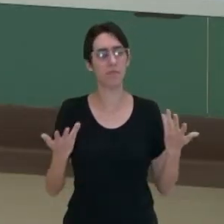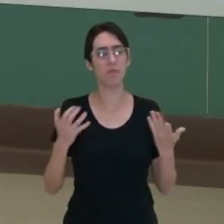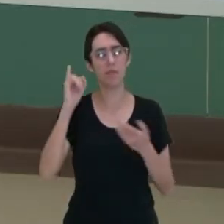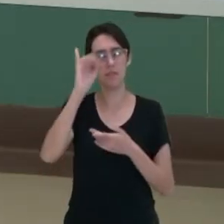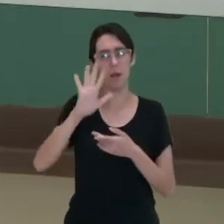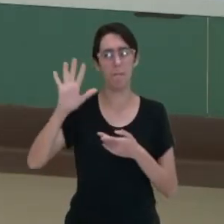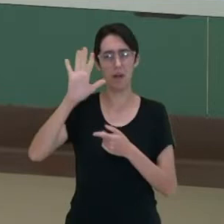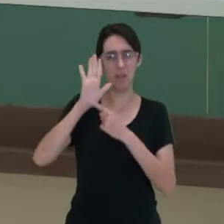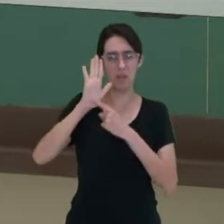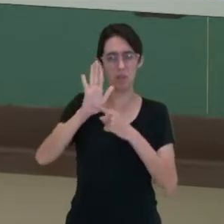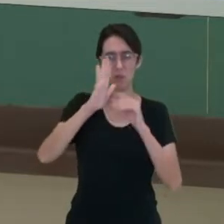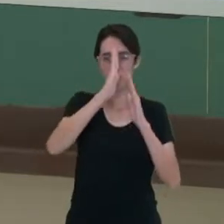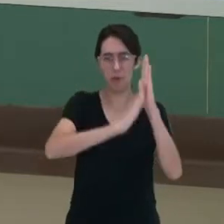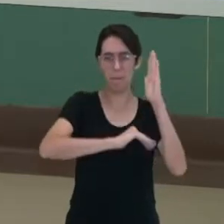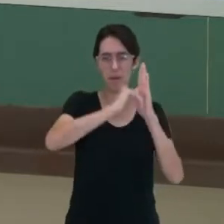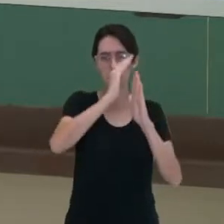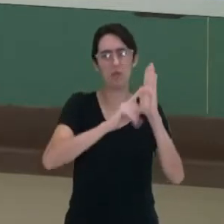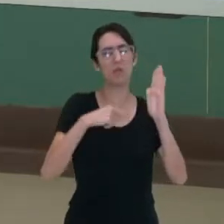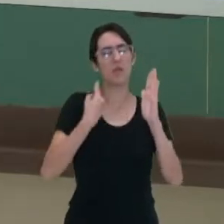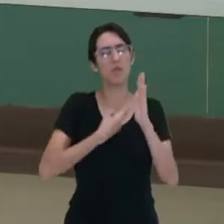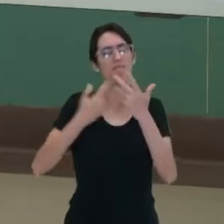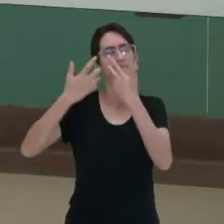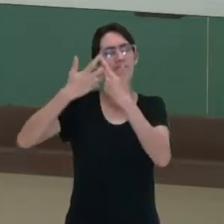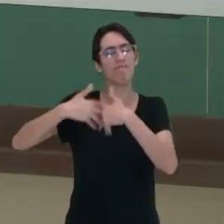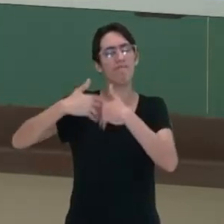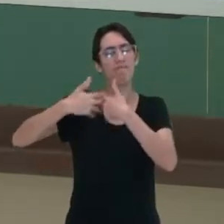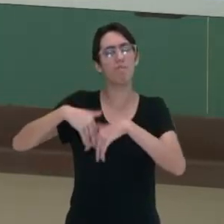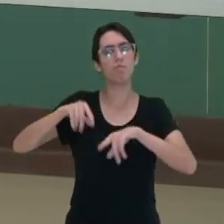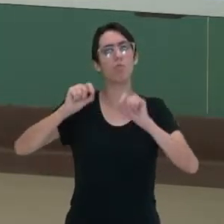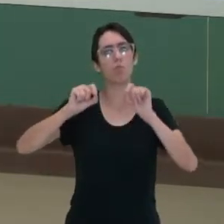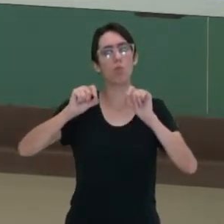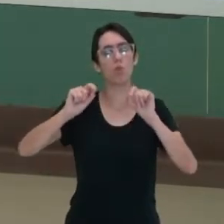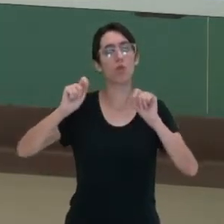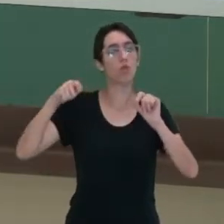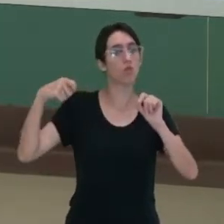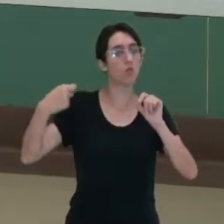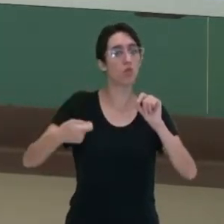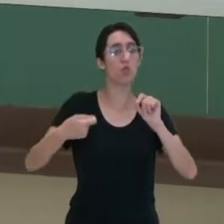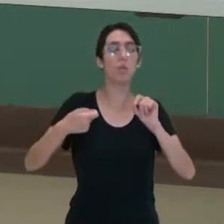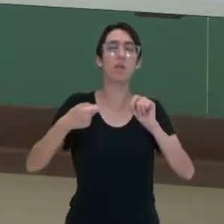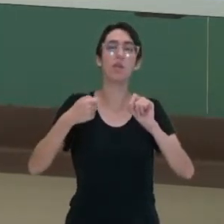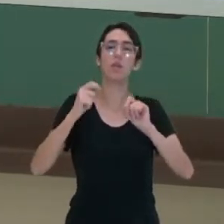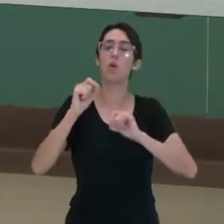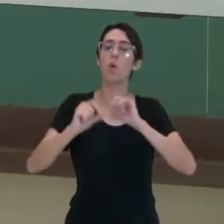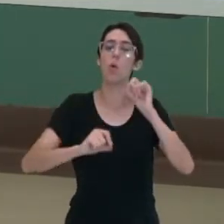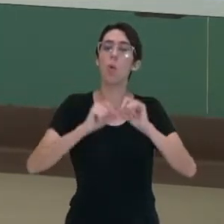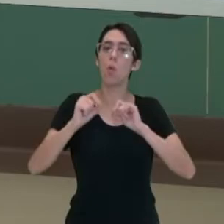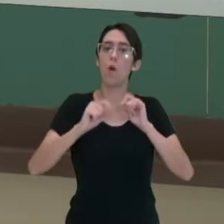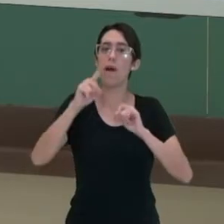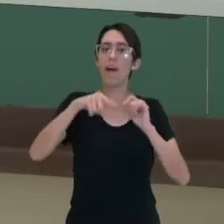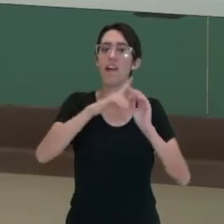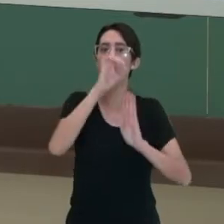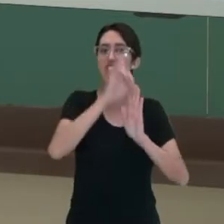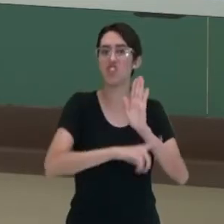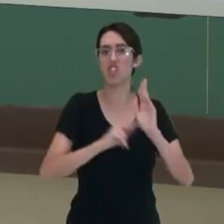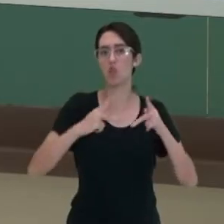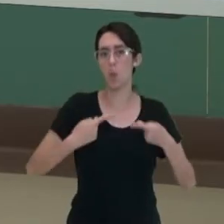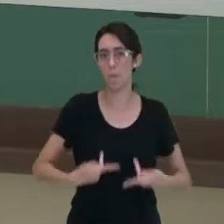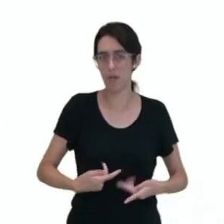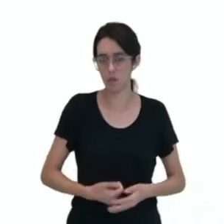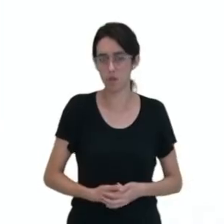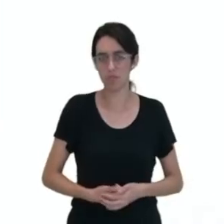imagens nos levam a uma reflexão necessária sobre o que são exatamente os direitos humanos.